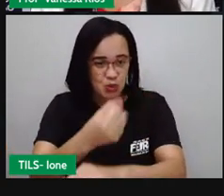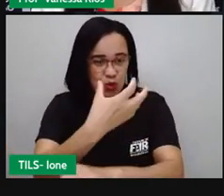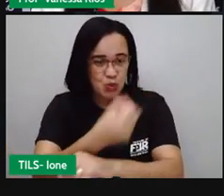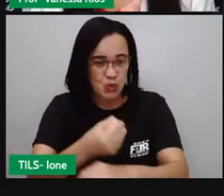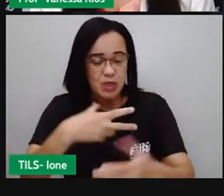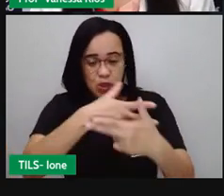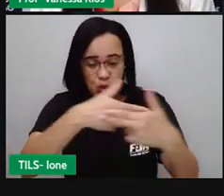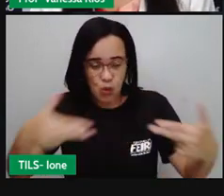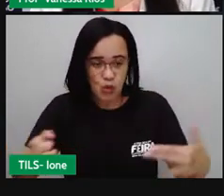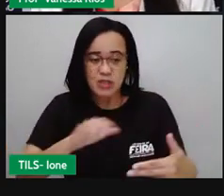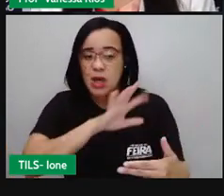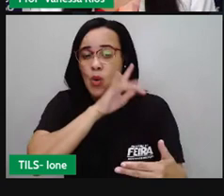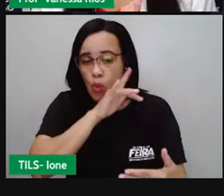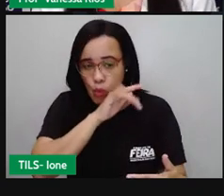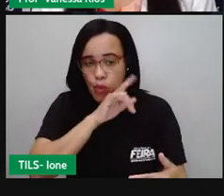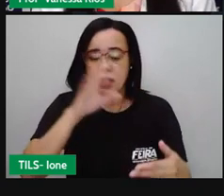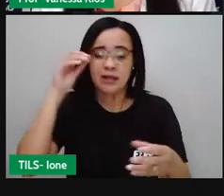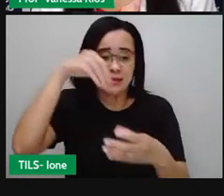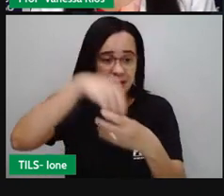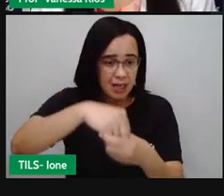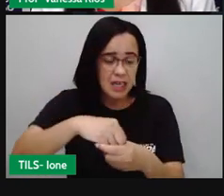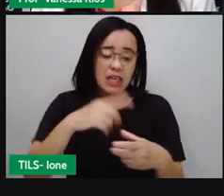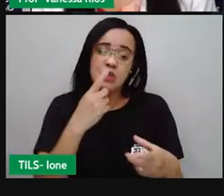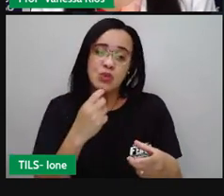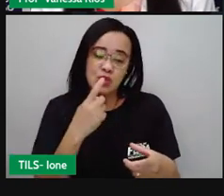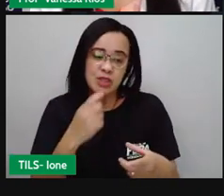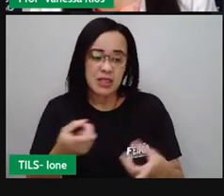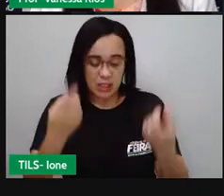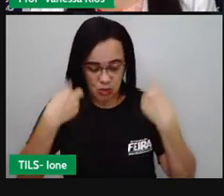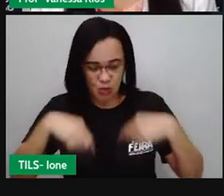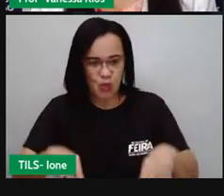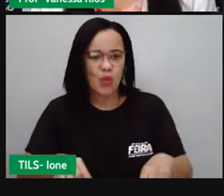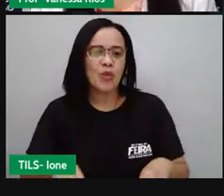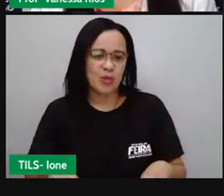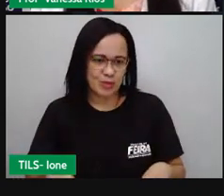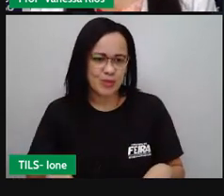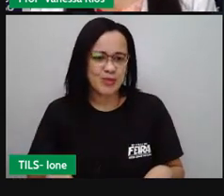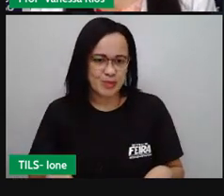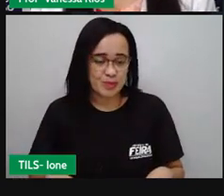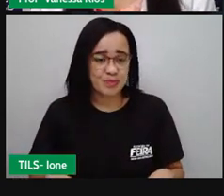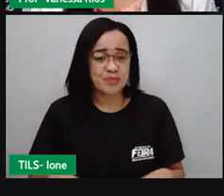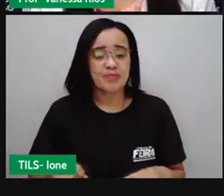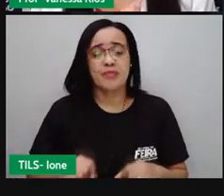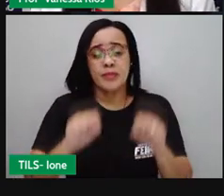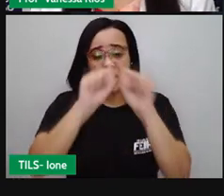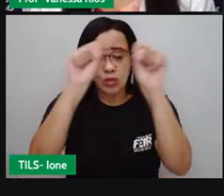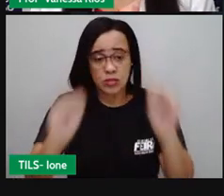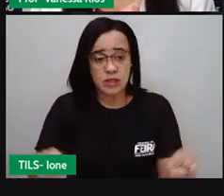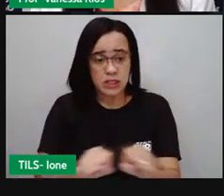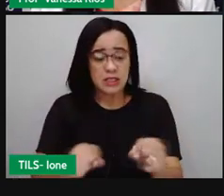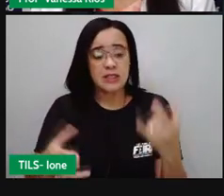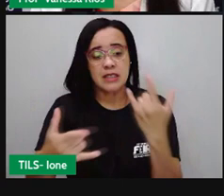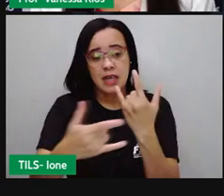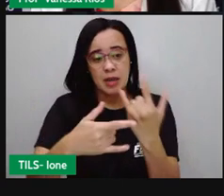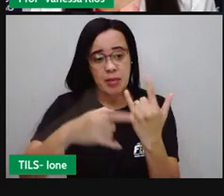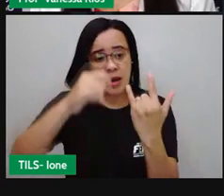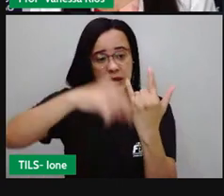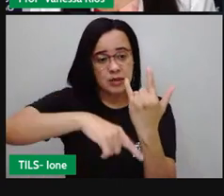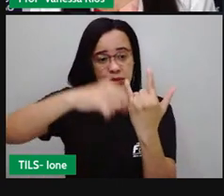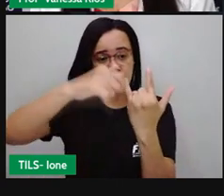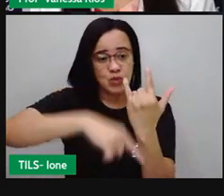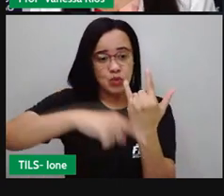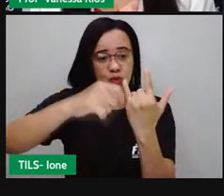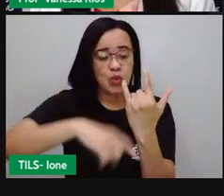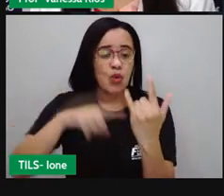circula no nosso organismo. O sistema urinário é composto por dois rins e